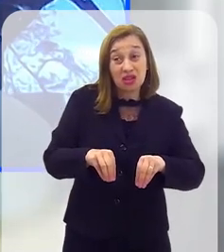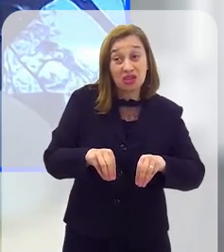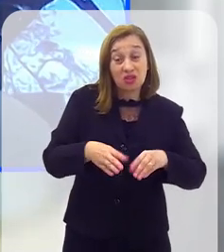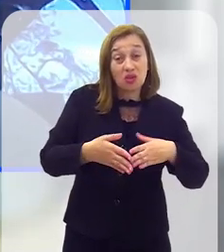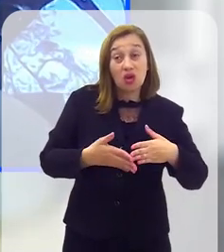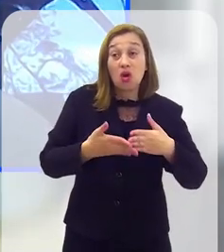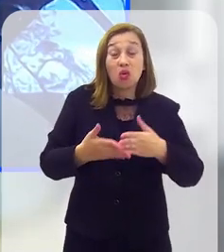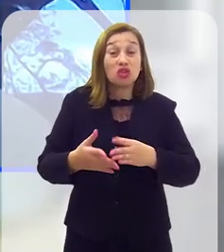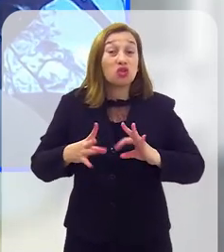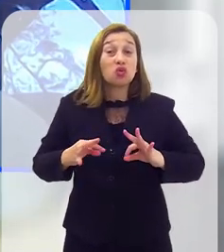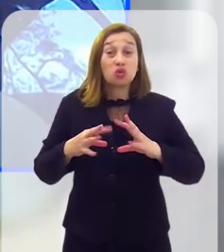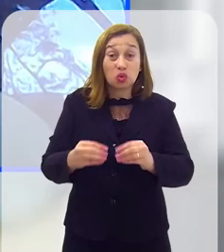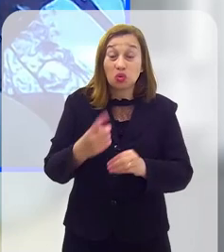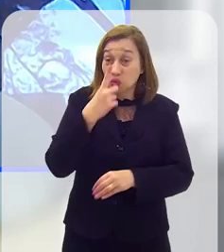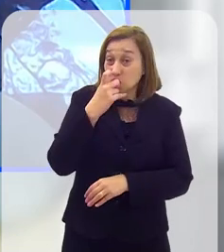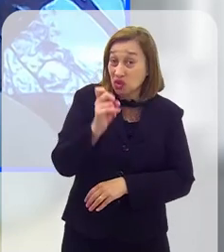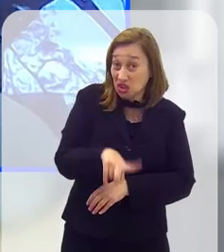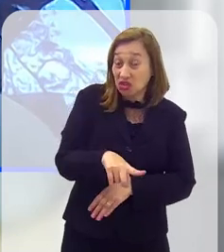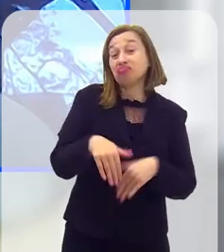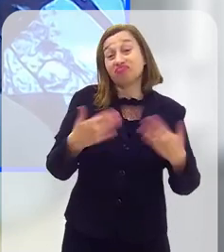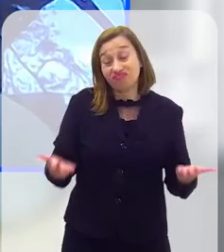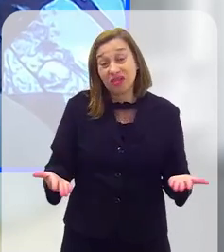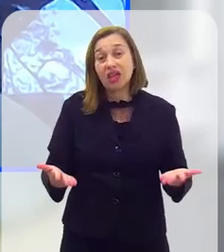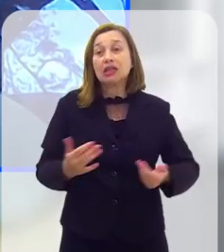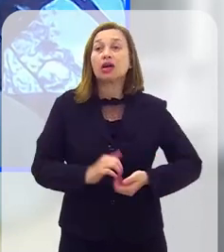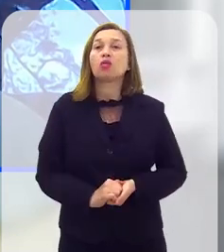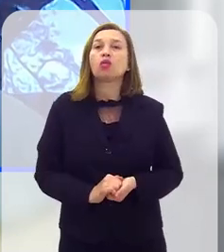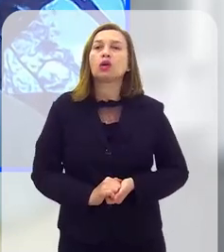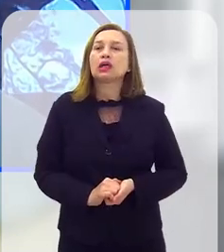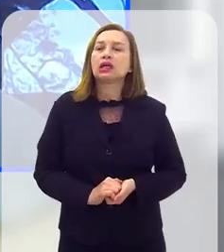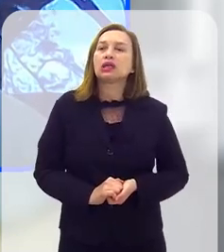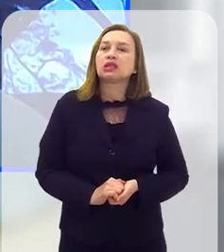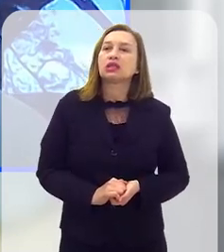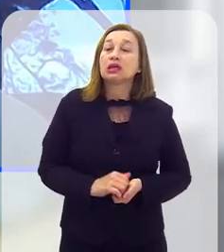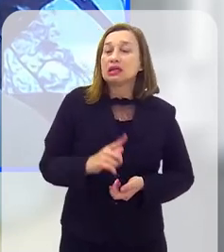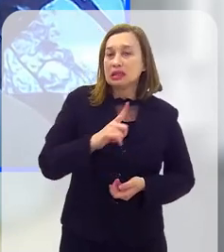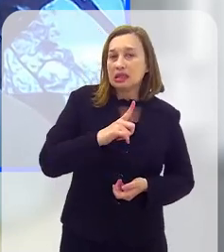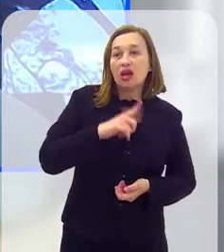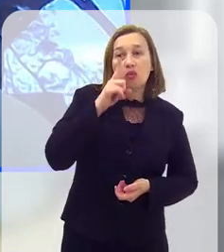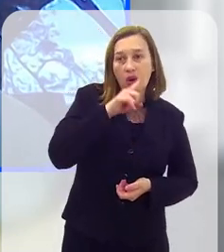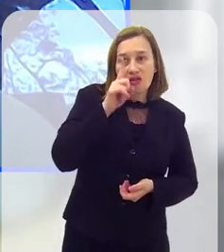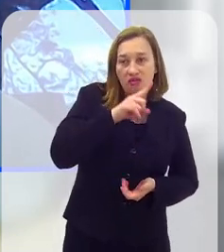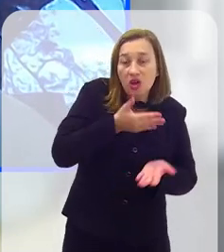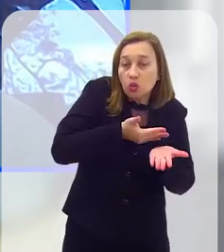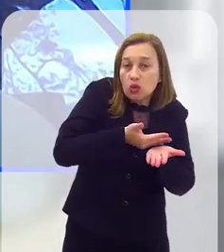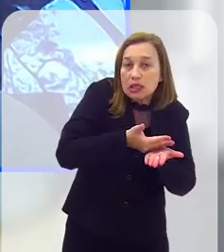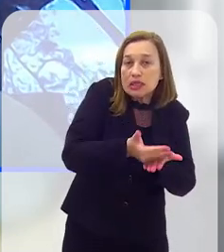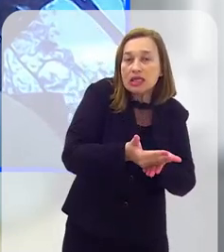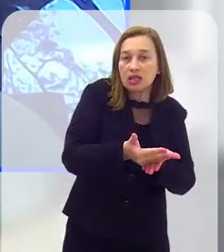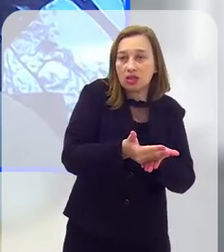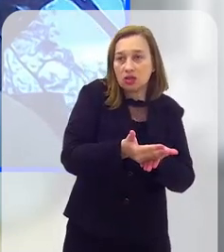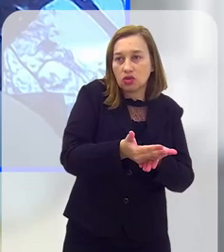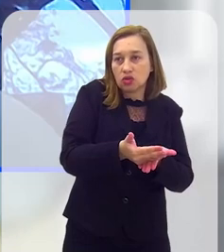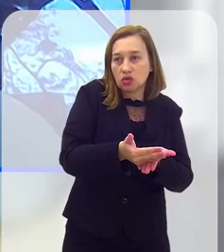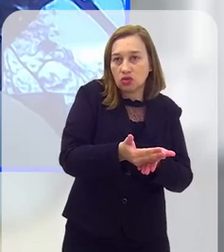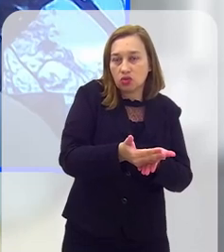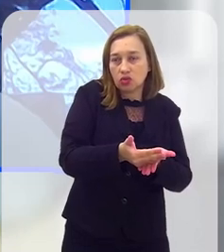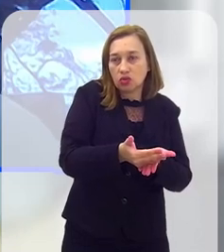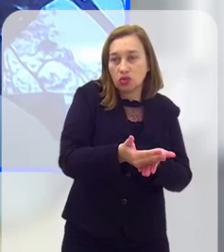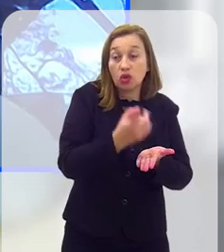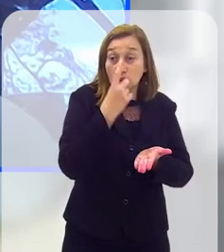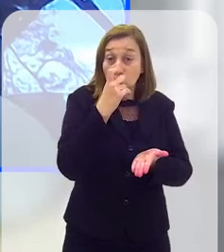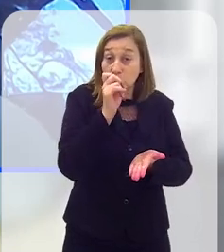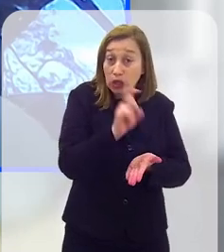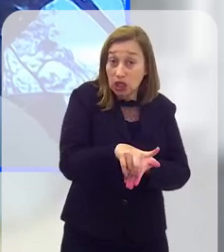conduzidas aí todos os escoamentos superficiais. Então, se você tem uma falha desde o lançamento